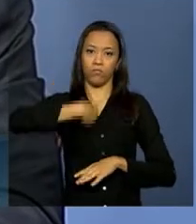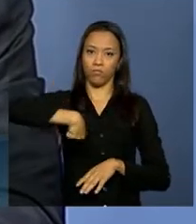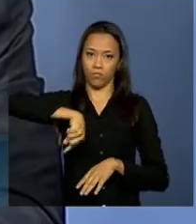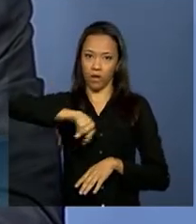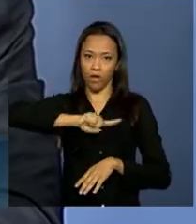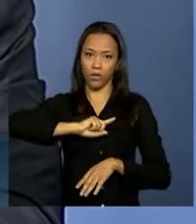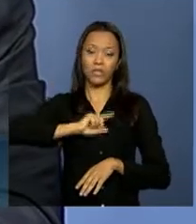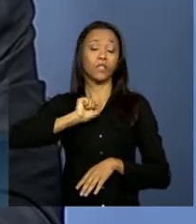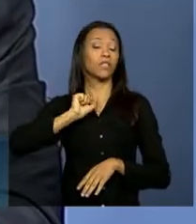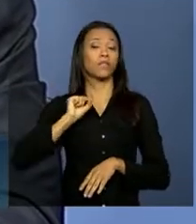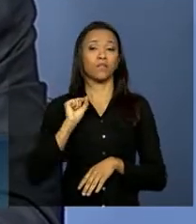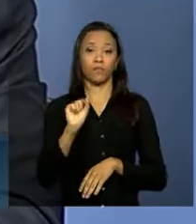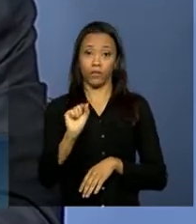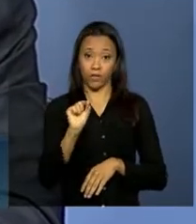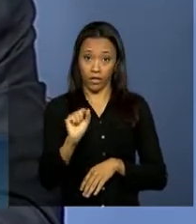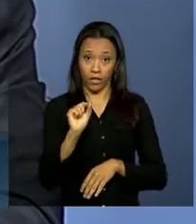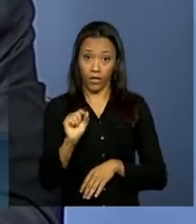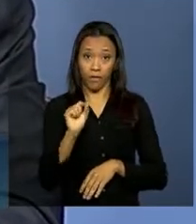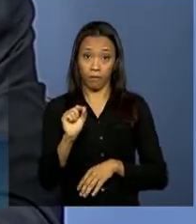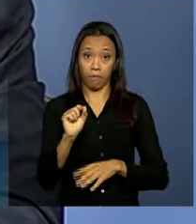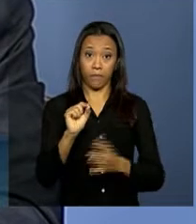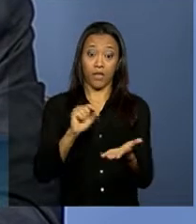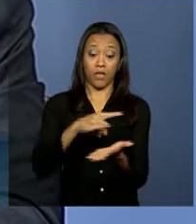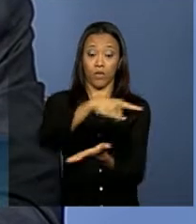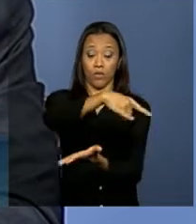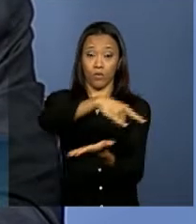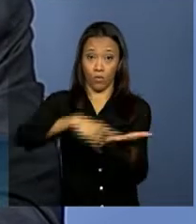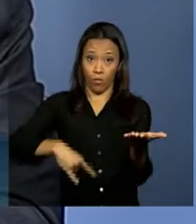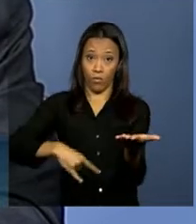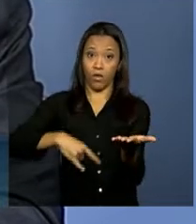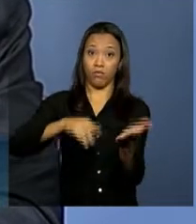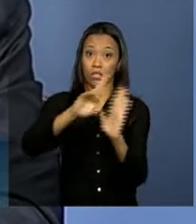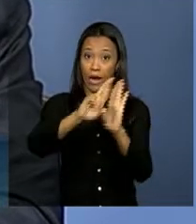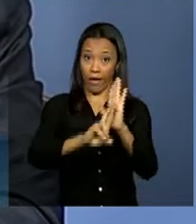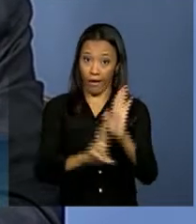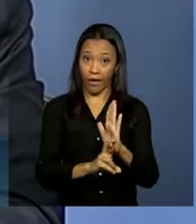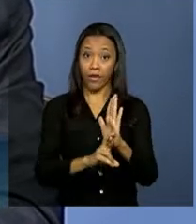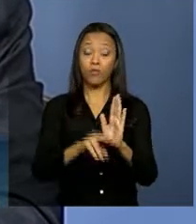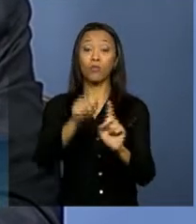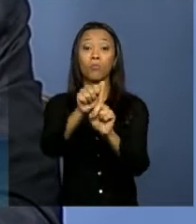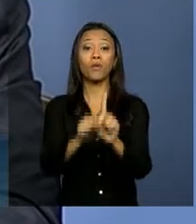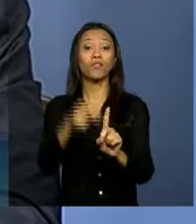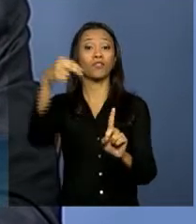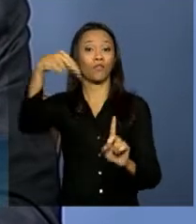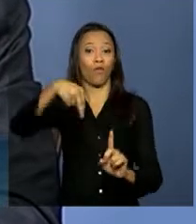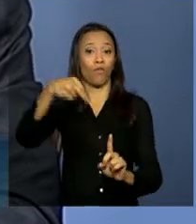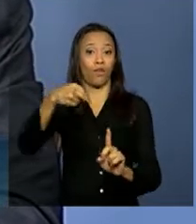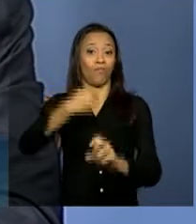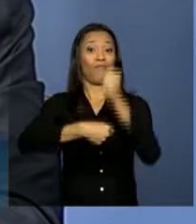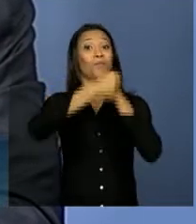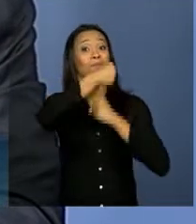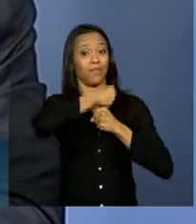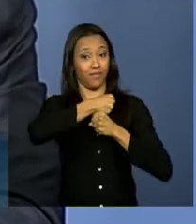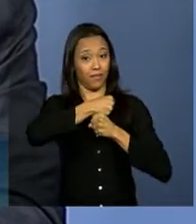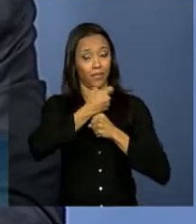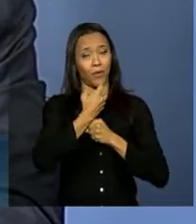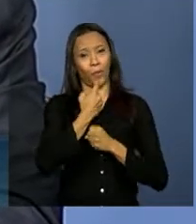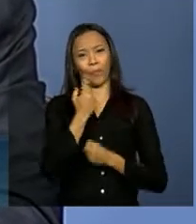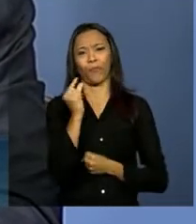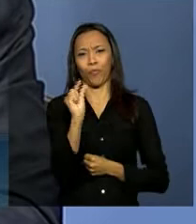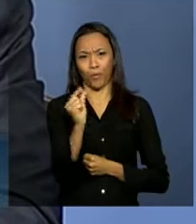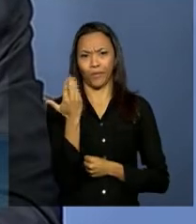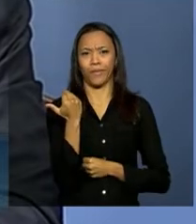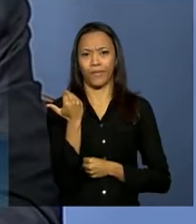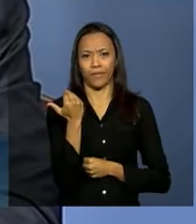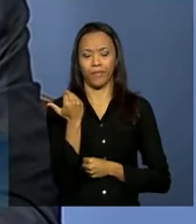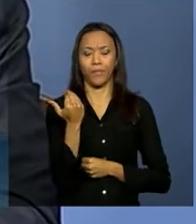incorporar o acordo nas regras do OMC em novembro do ano passado. Então, muito pouco tempo transcorreu até agora.